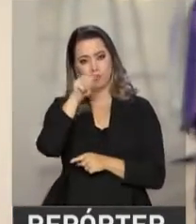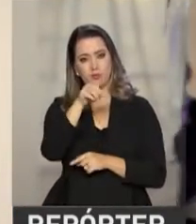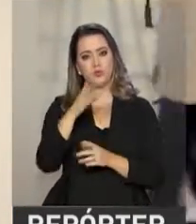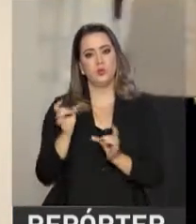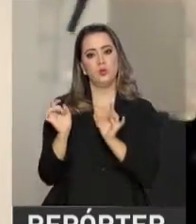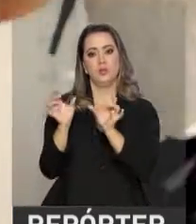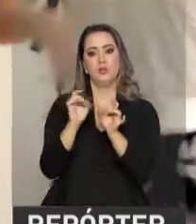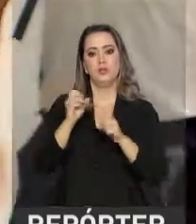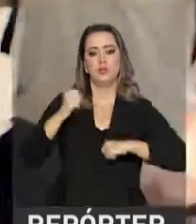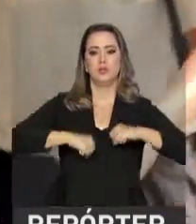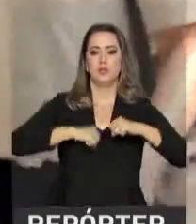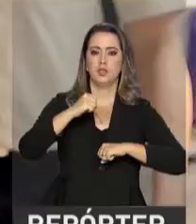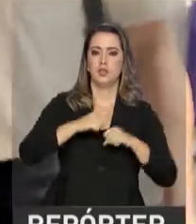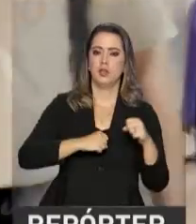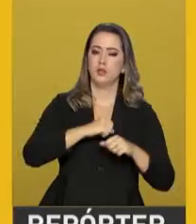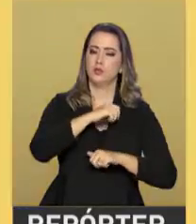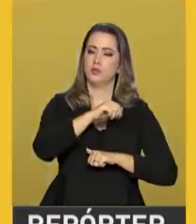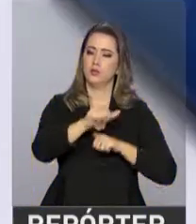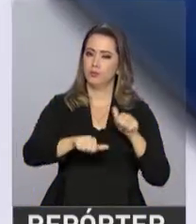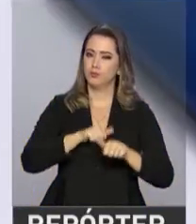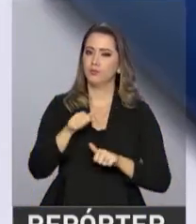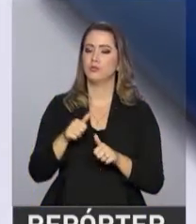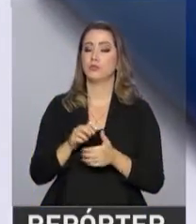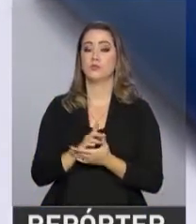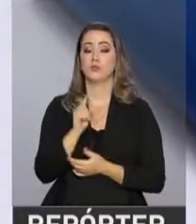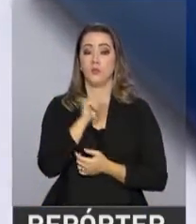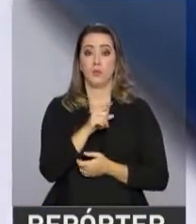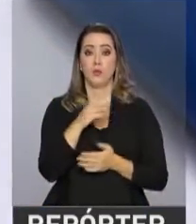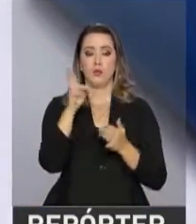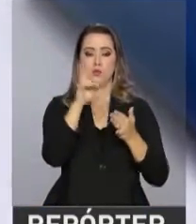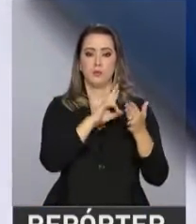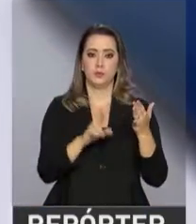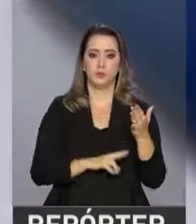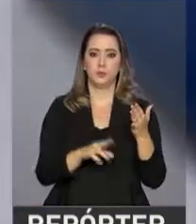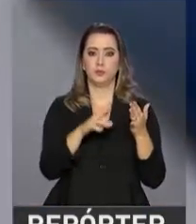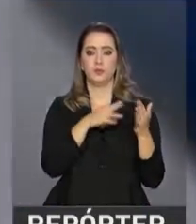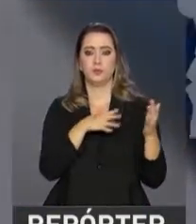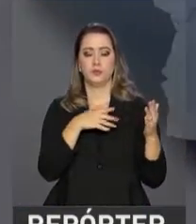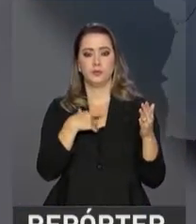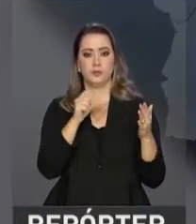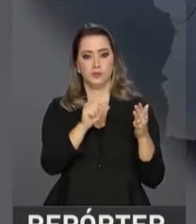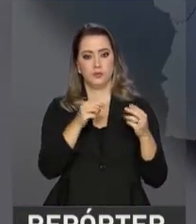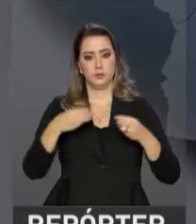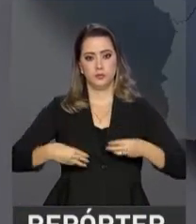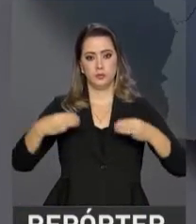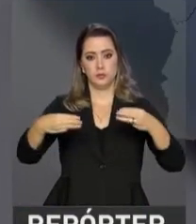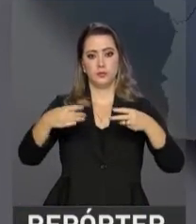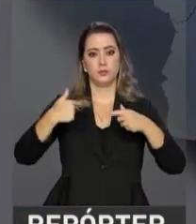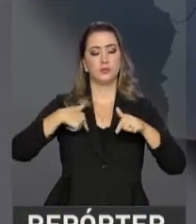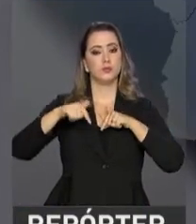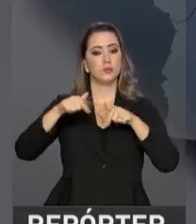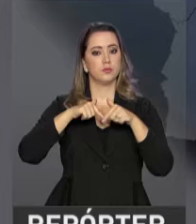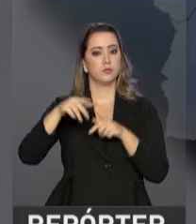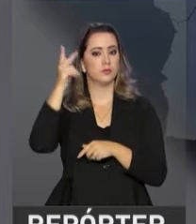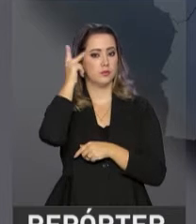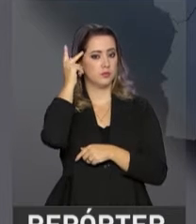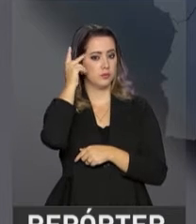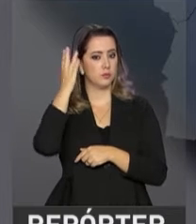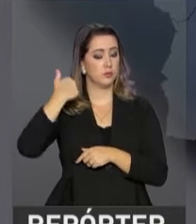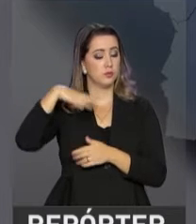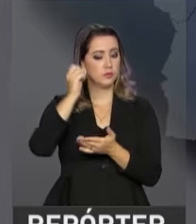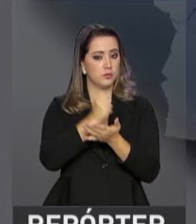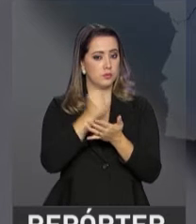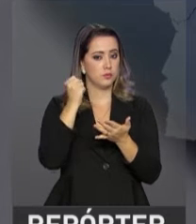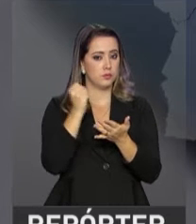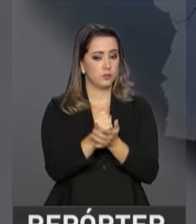comércio e a indústria da transformação. De acordo com o relatório preliminar feito pelo Ministério do Trabalho, São Paulo foi o estado que mais